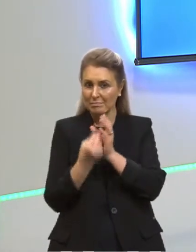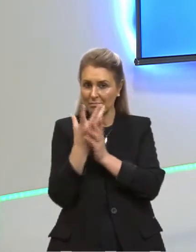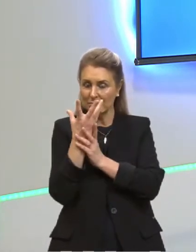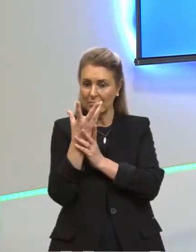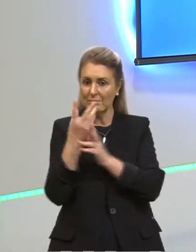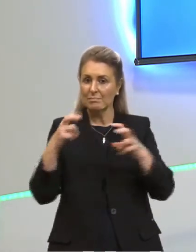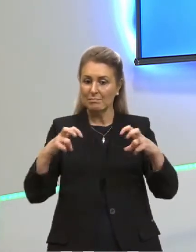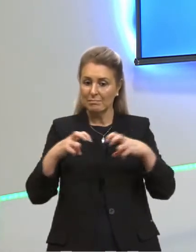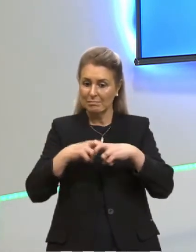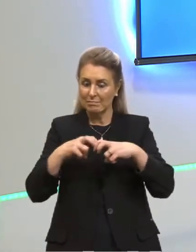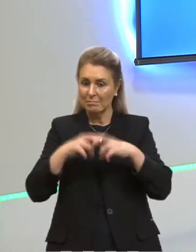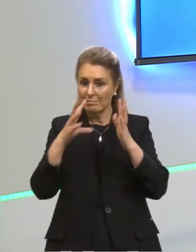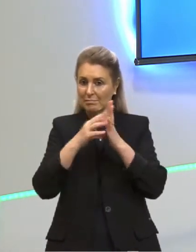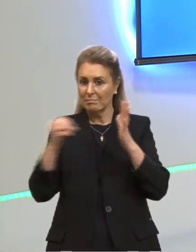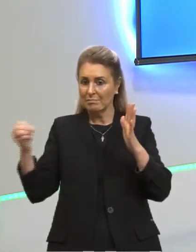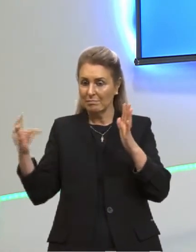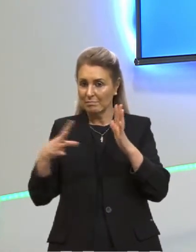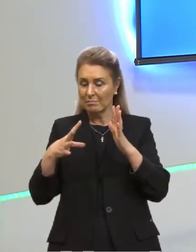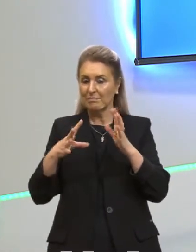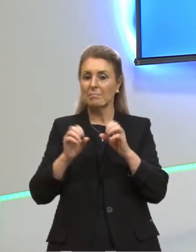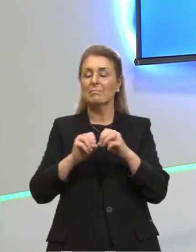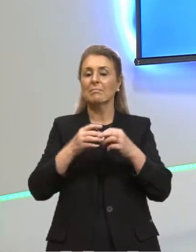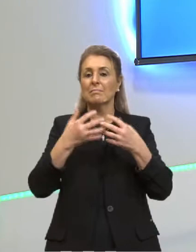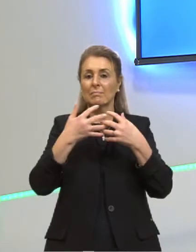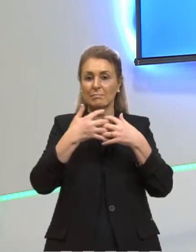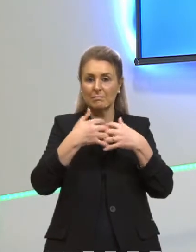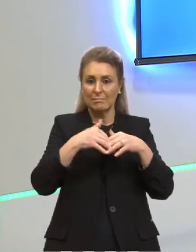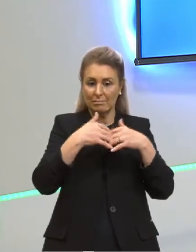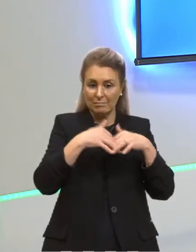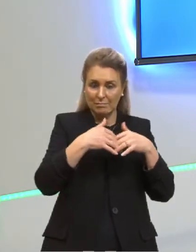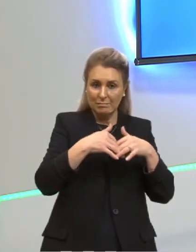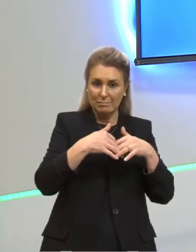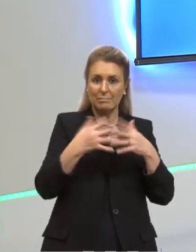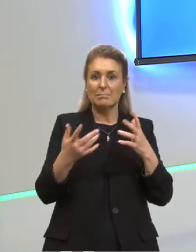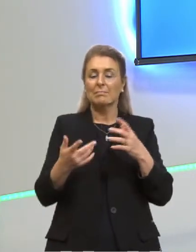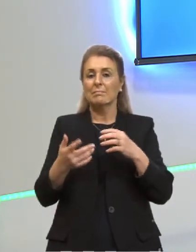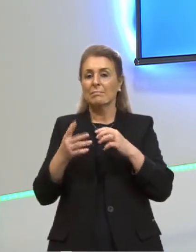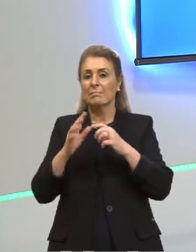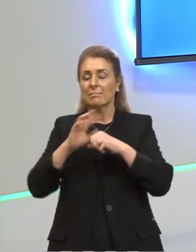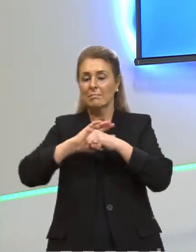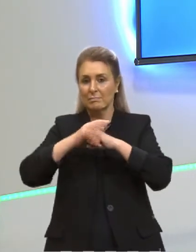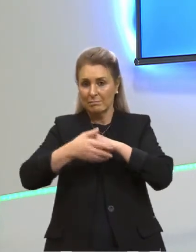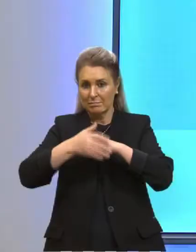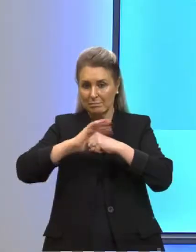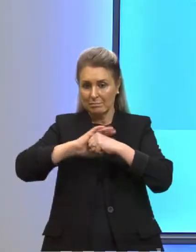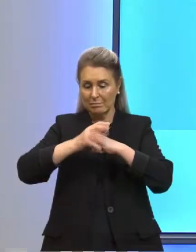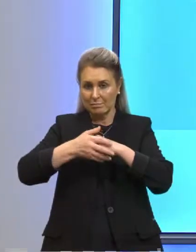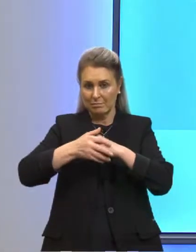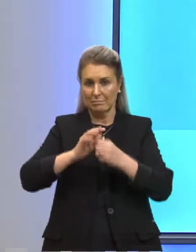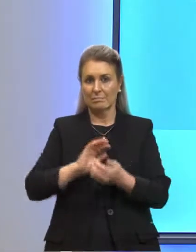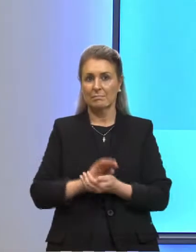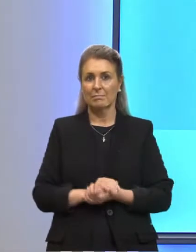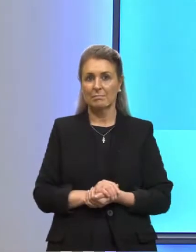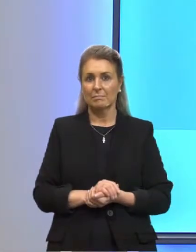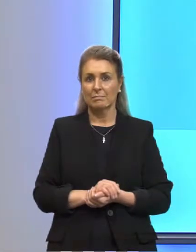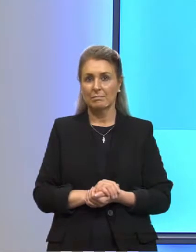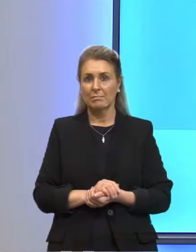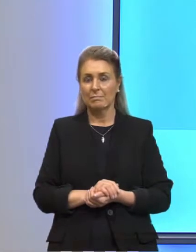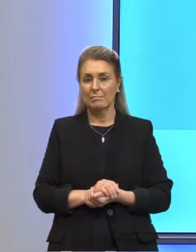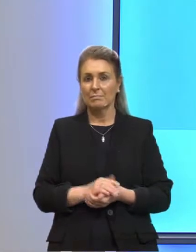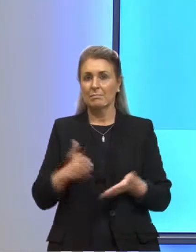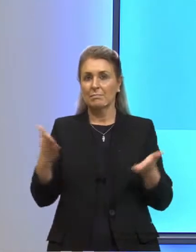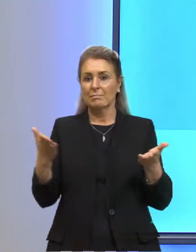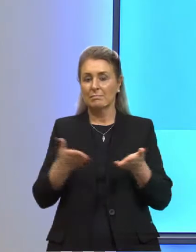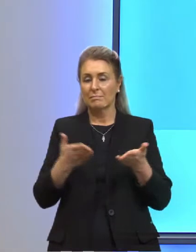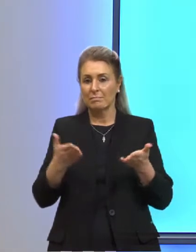mecânica quântica, certo? A mecânica quântica, deixa eu... mecânica quântica, certo? A gente vai falar